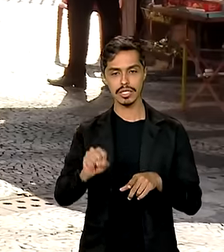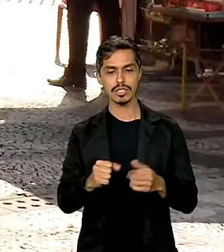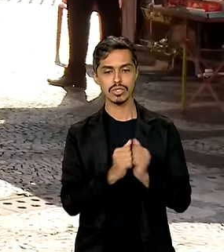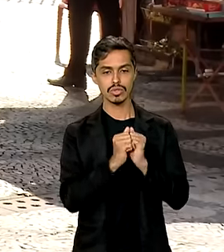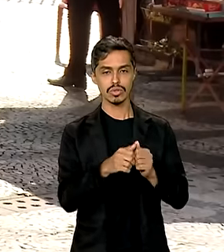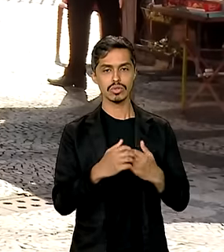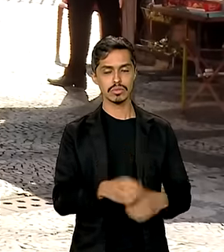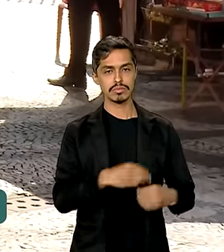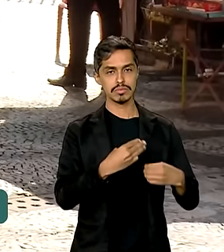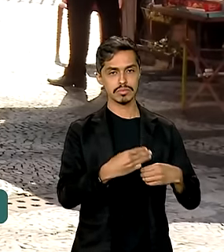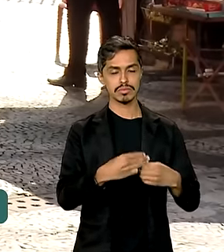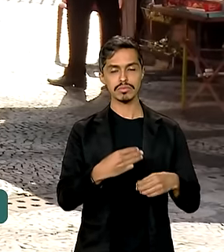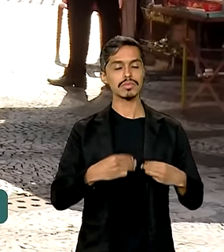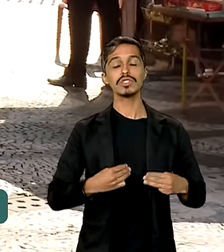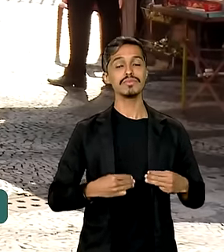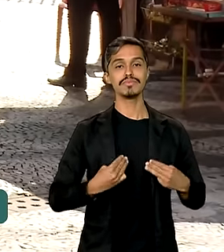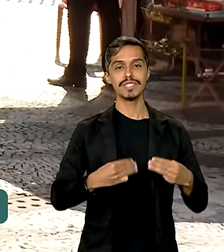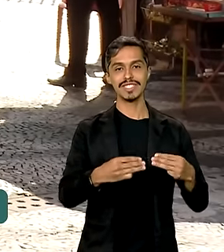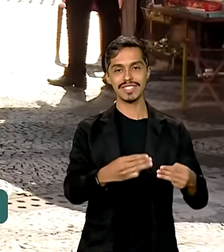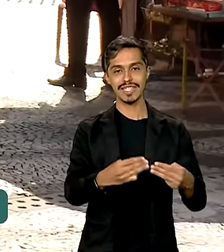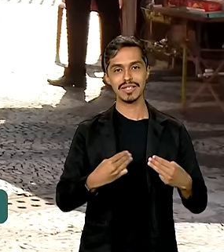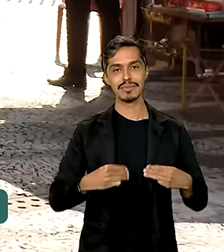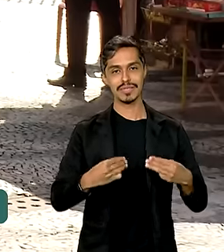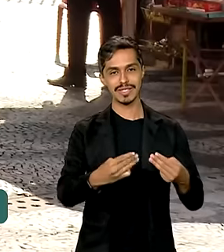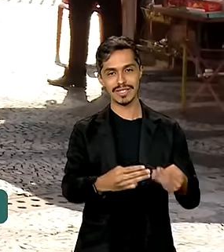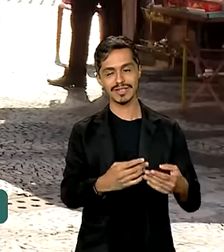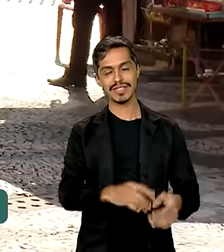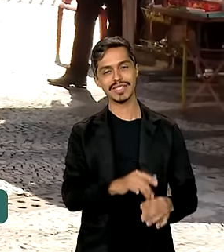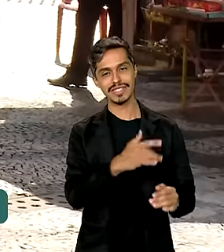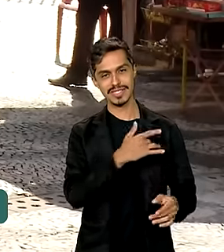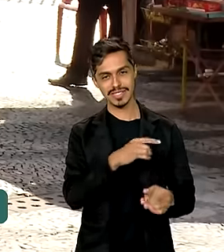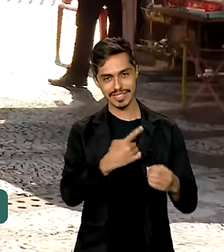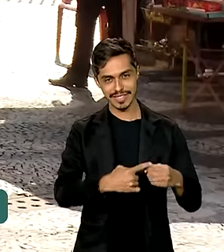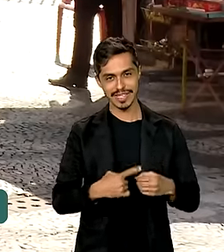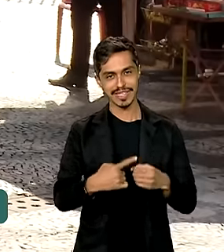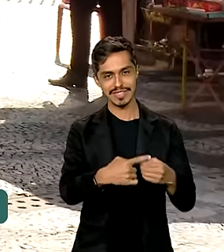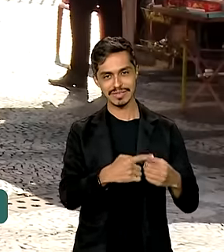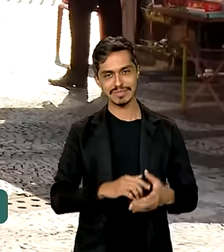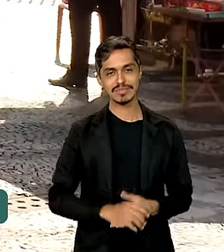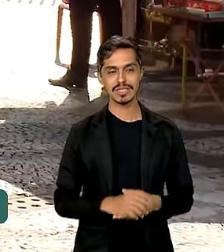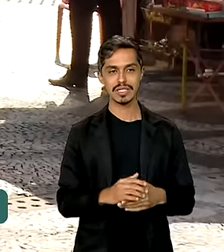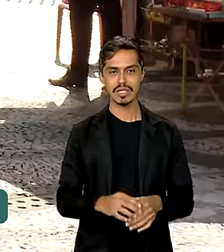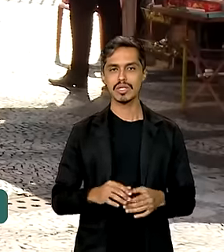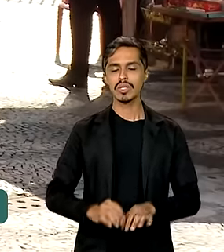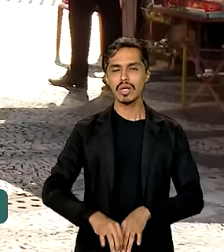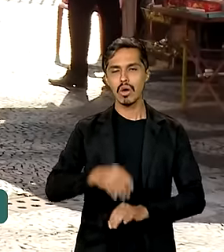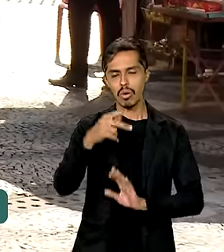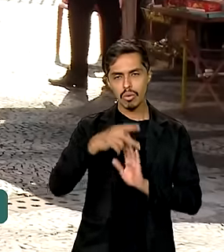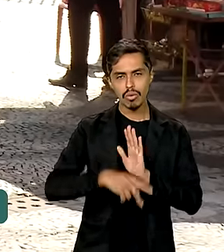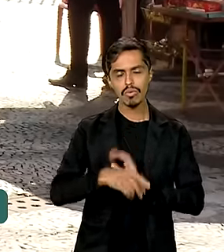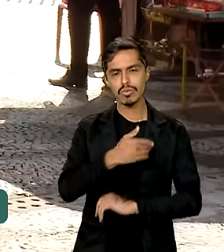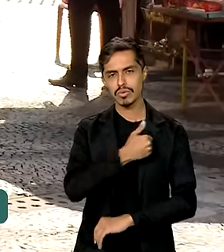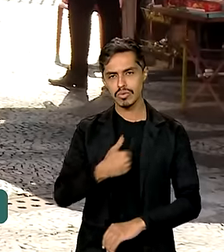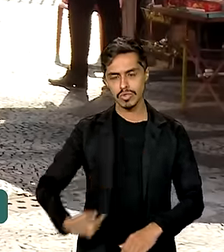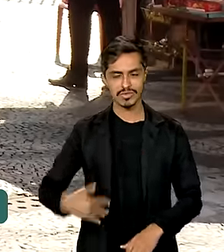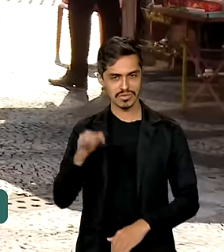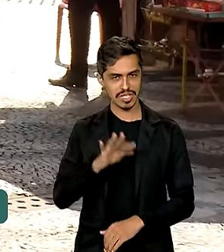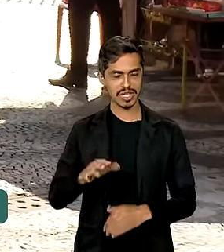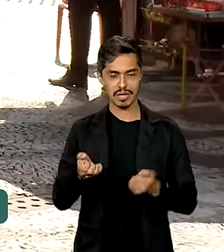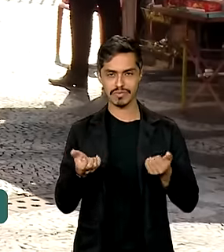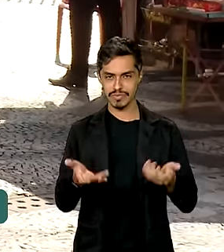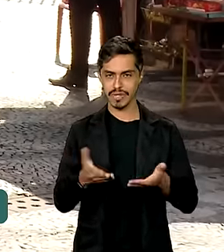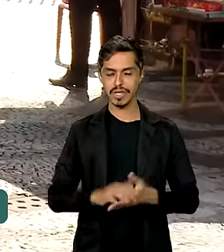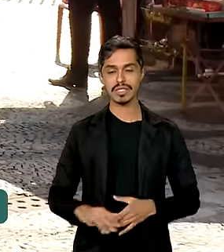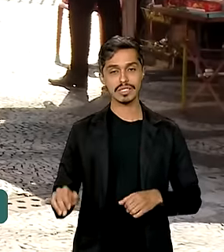Cidades e faz parte da Estratégia Nacional de Mobilidade Urbana, traçada pelo governo federal. Com essa estratégia,